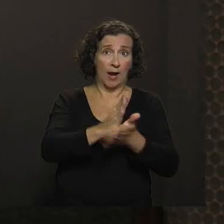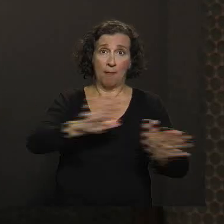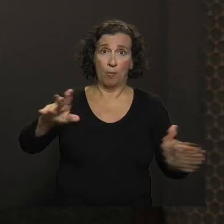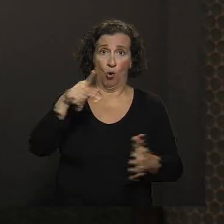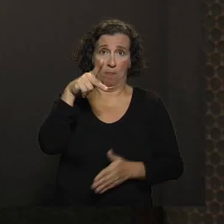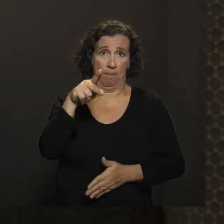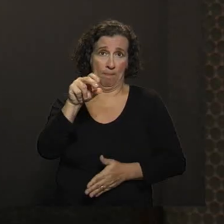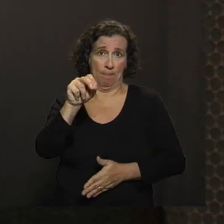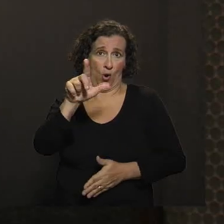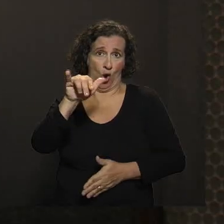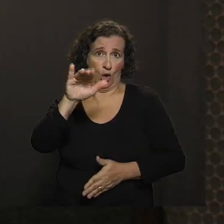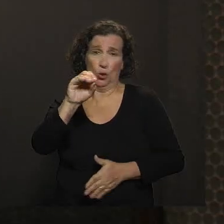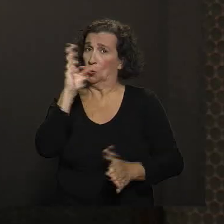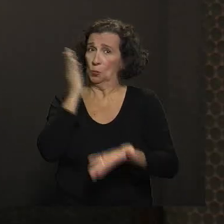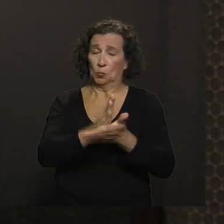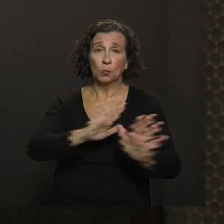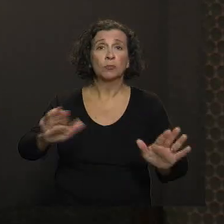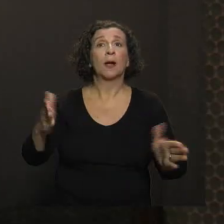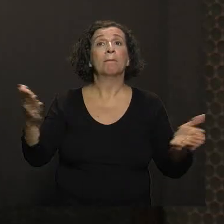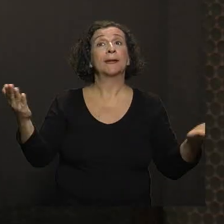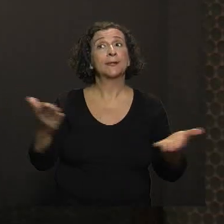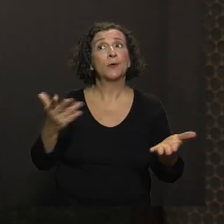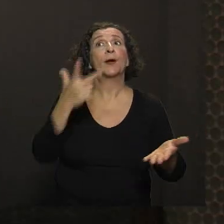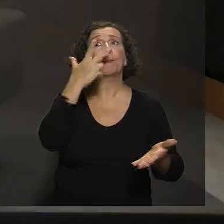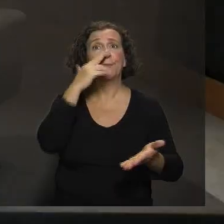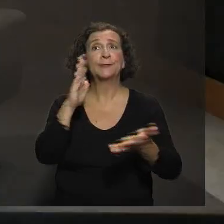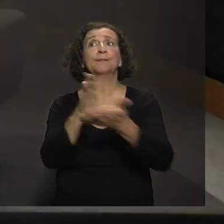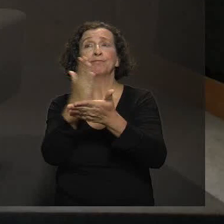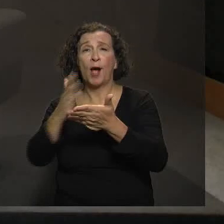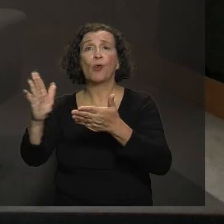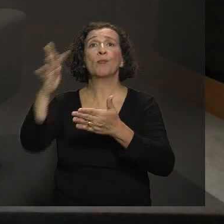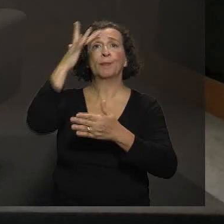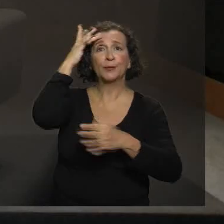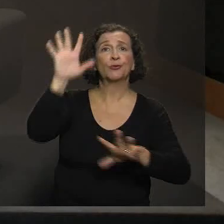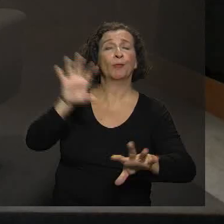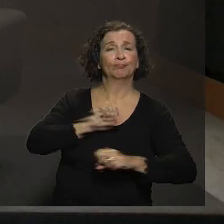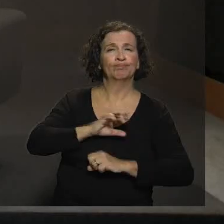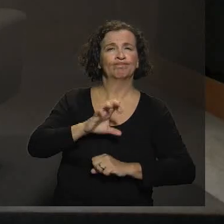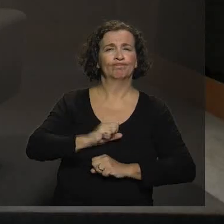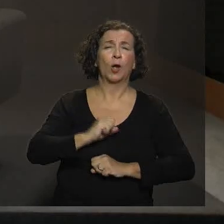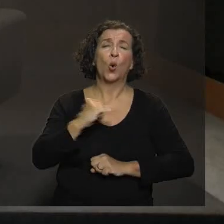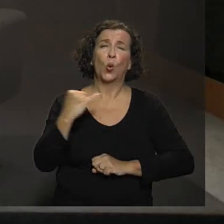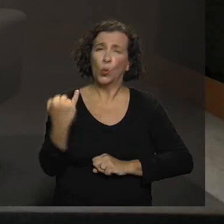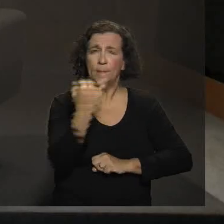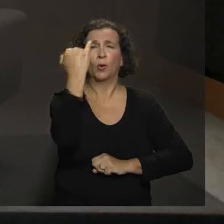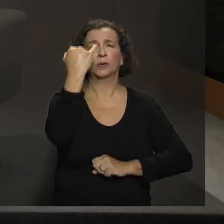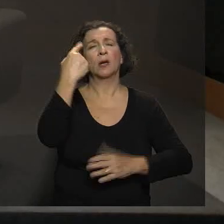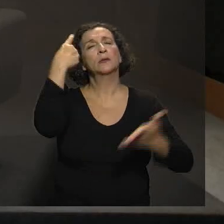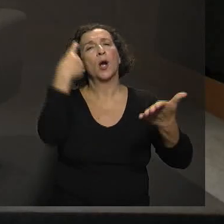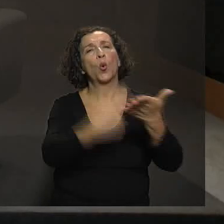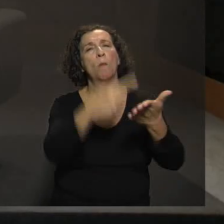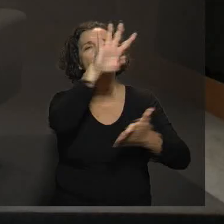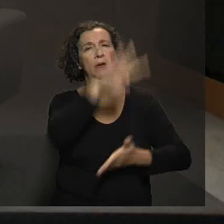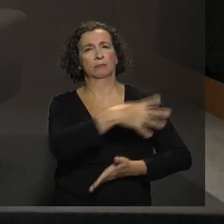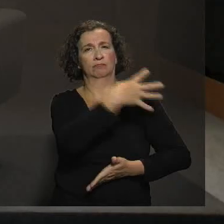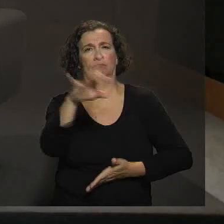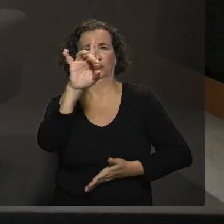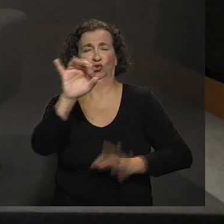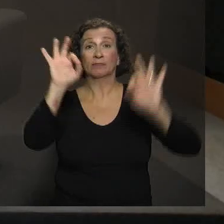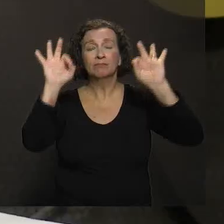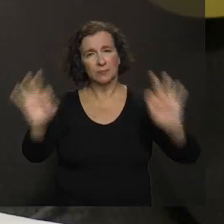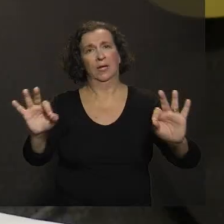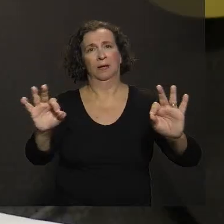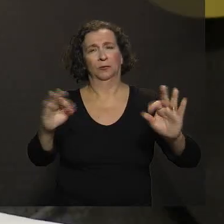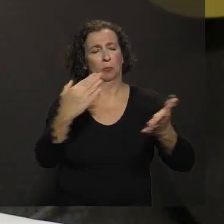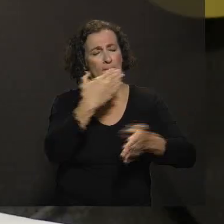A gente já conseguiu erradicar o sarampo e está voltando. Não dá. E o importante é cumprir o calendário, esquema de vacinação. Como eu falei,